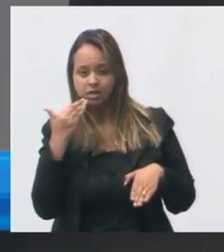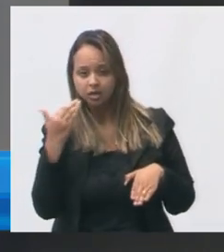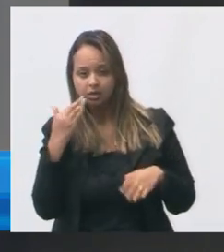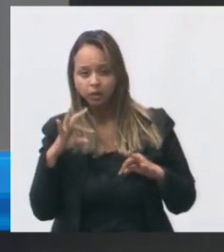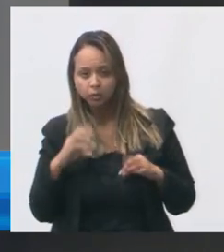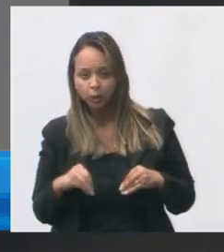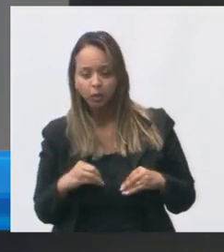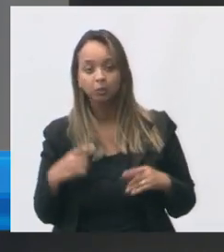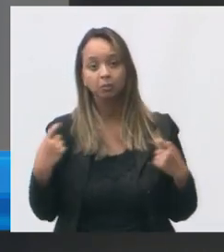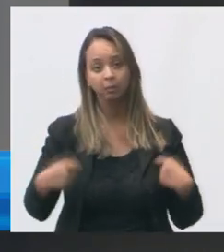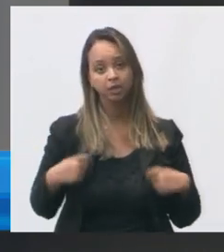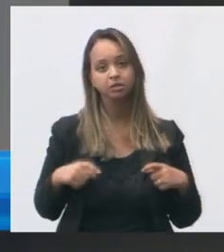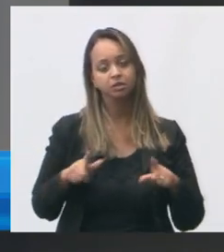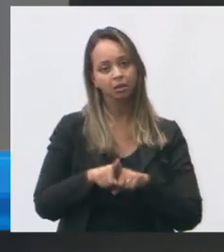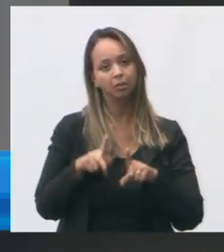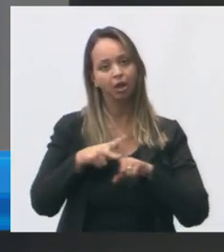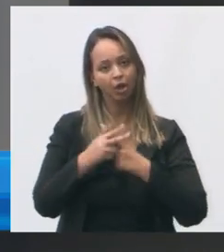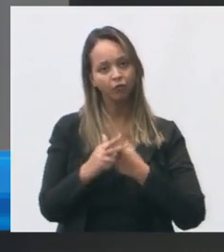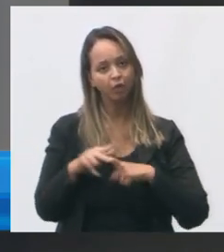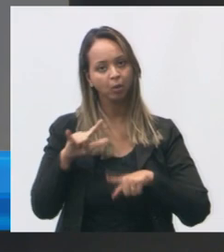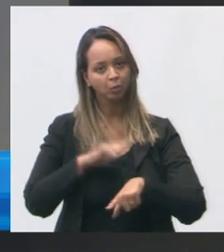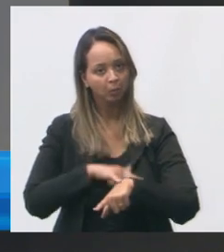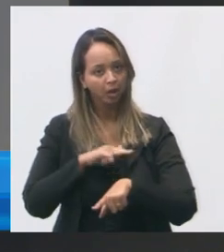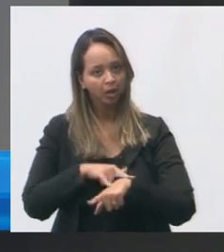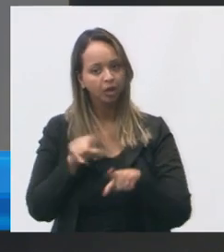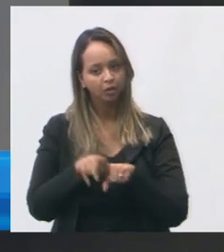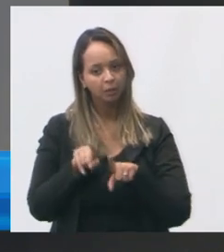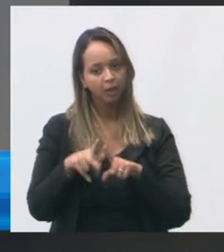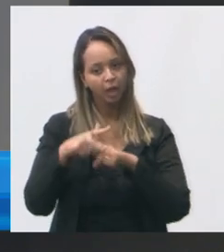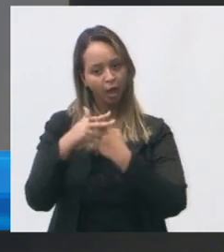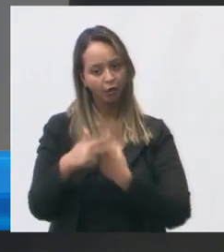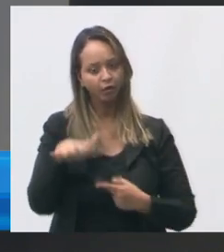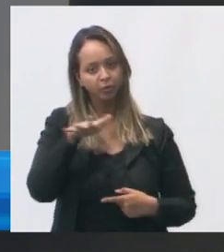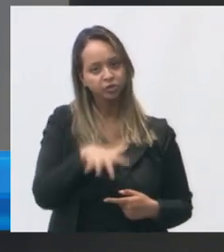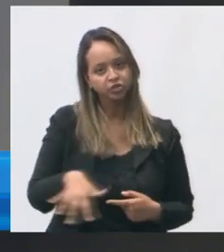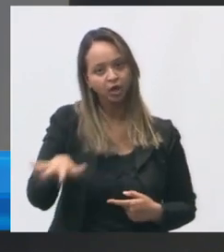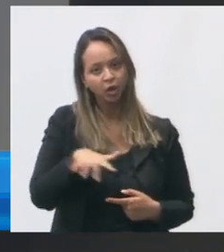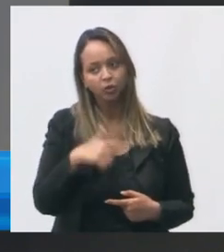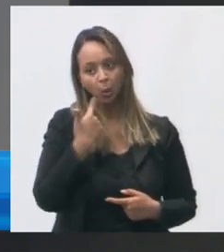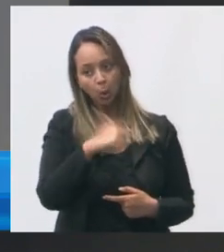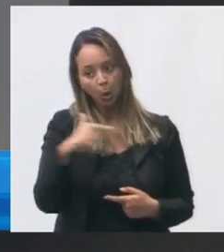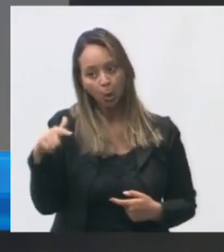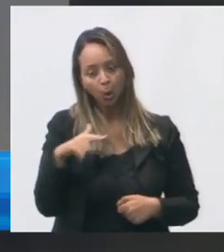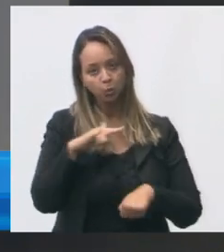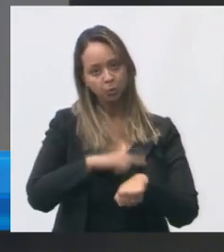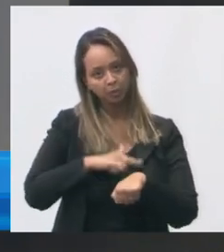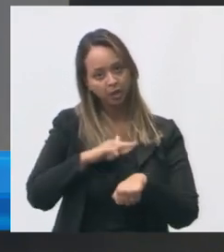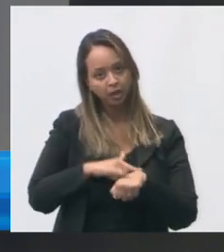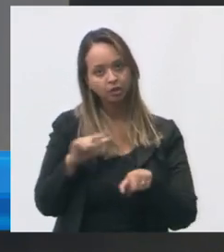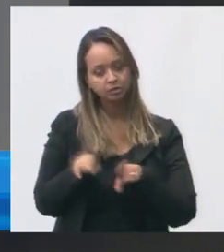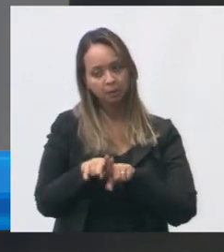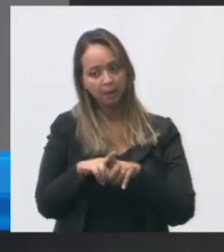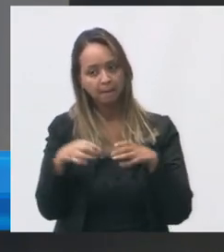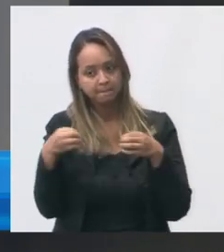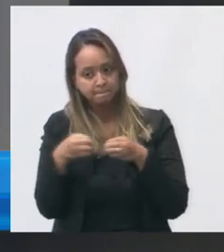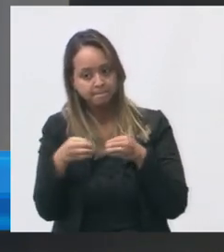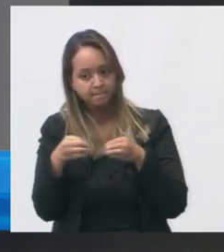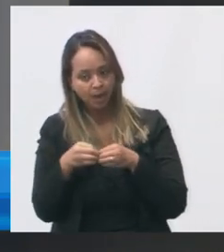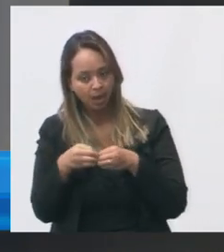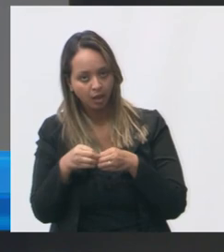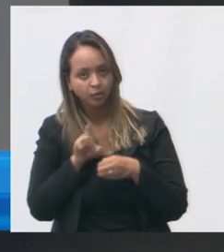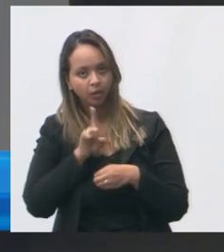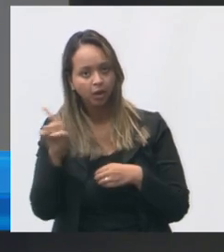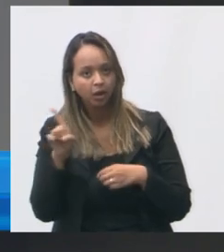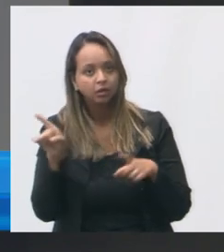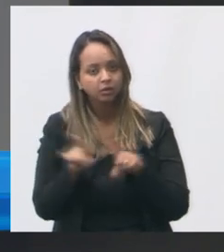banheiro também precisa de reforma dos banheiros reforma geral dos banheiros aqui são outros banheiros lá na área perto da quadra troca das